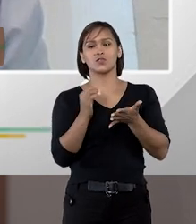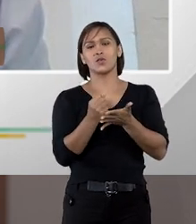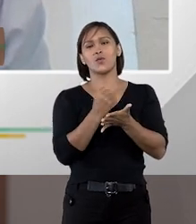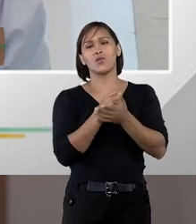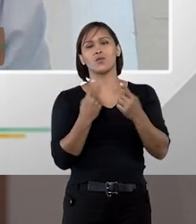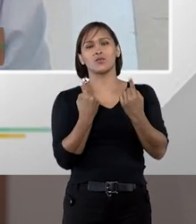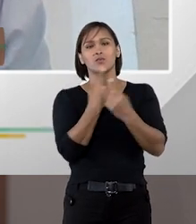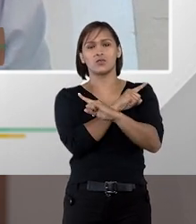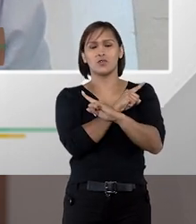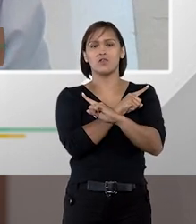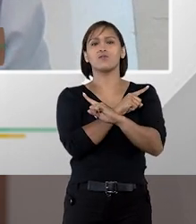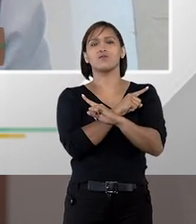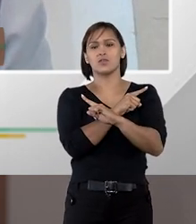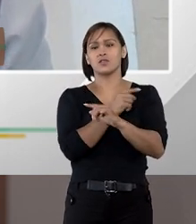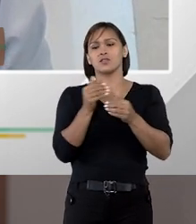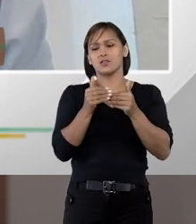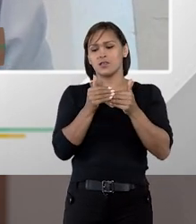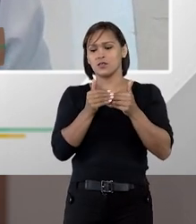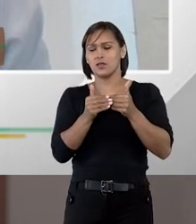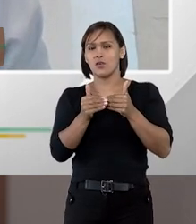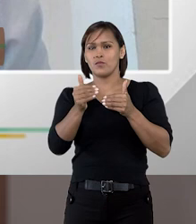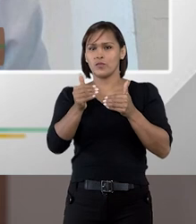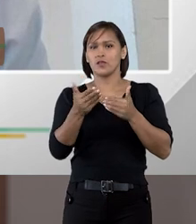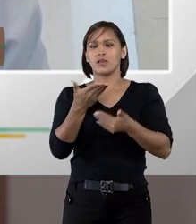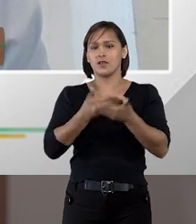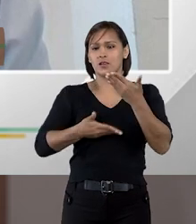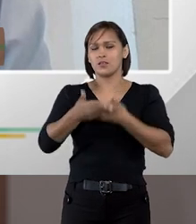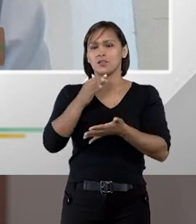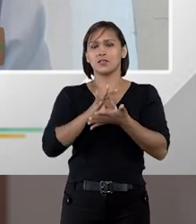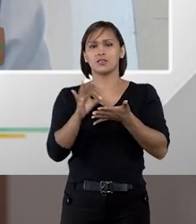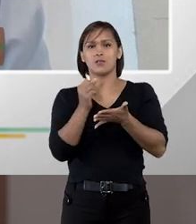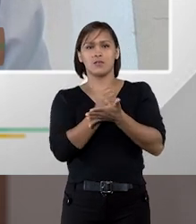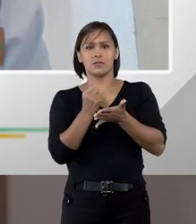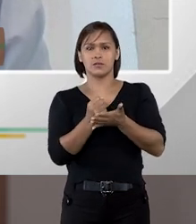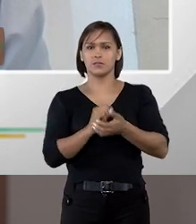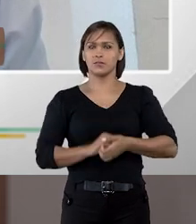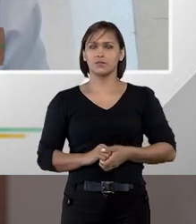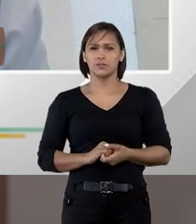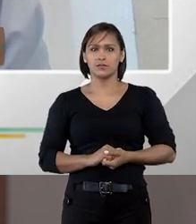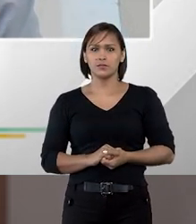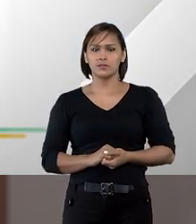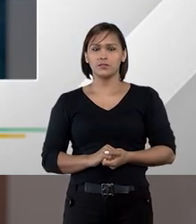de controvérsias ocorridas efetivamente durante a relação contratual